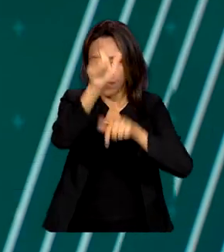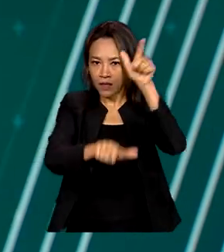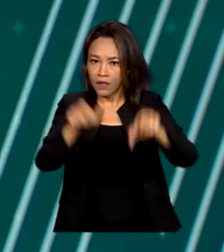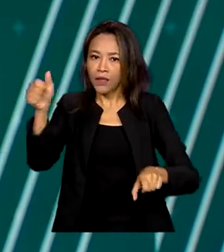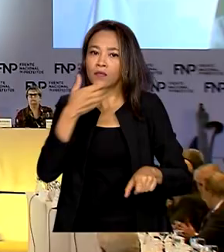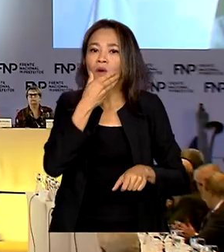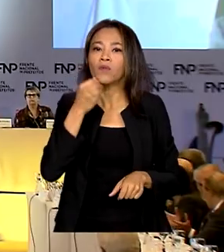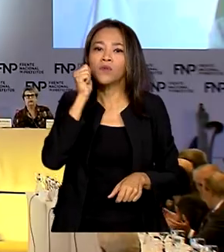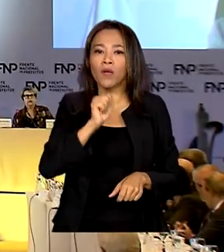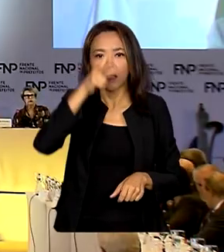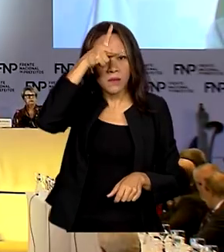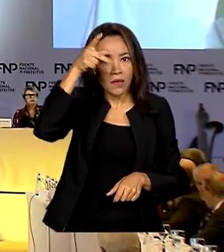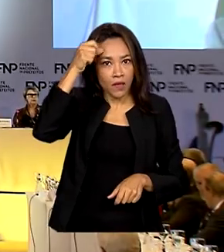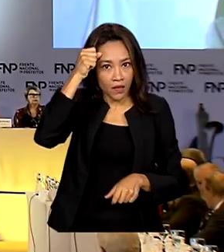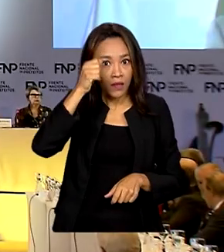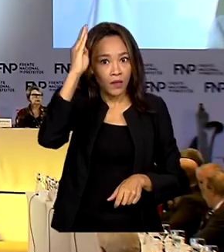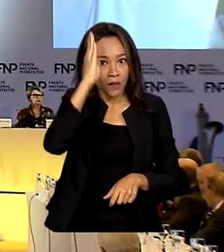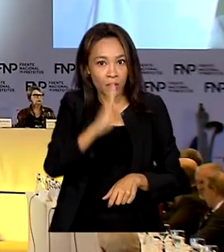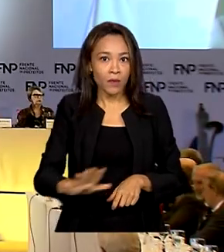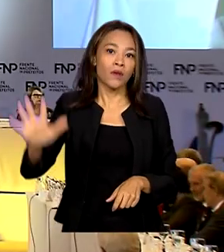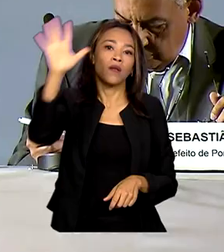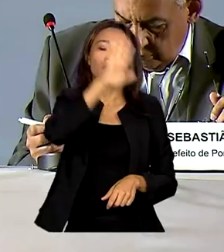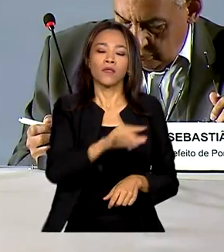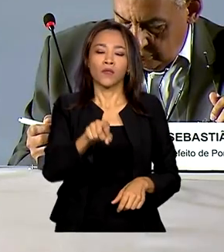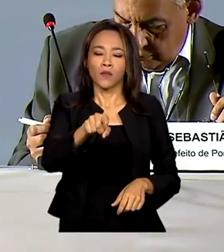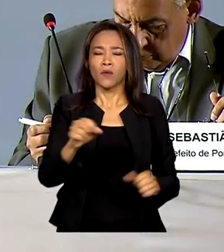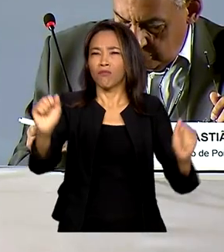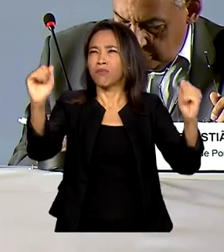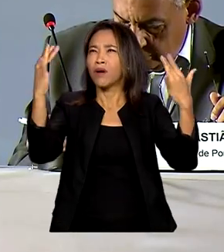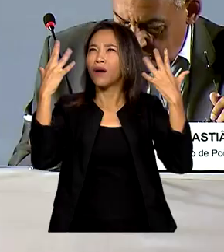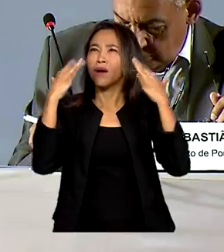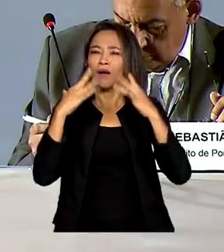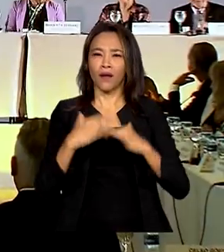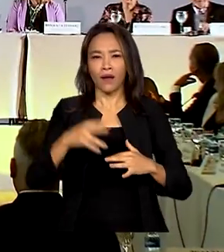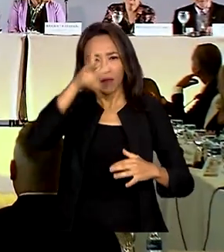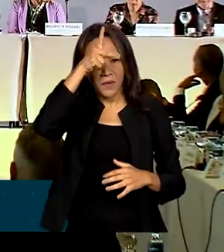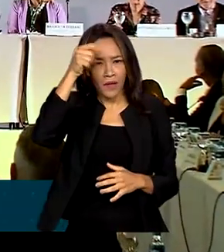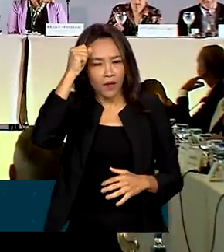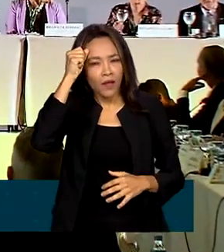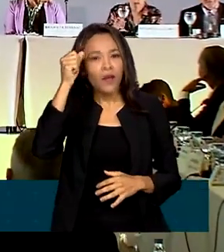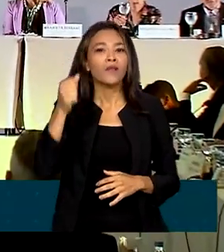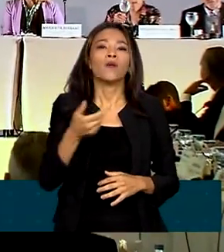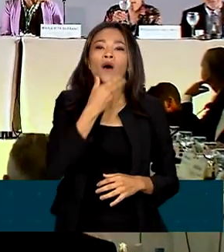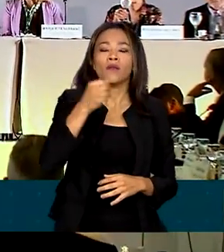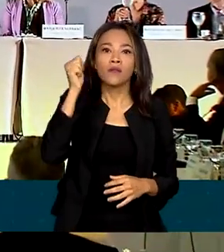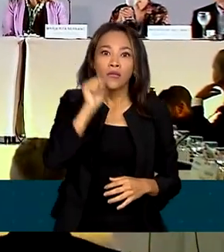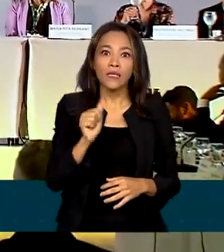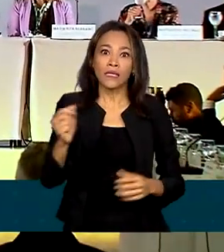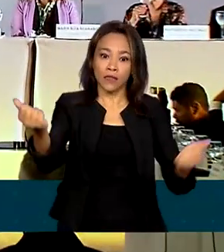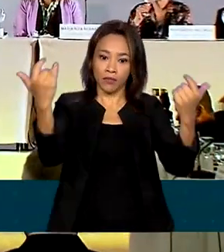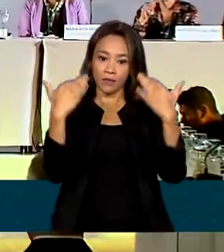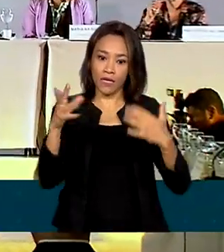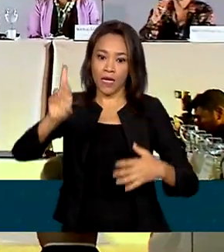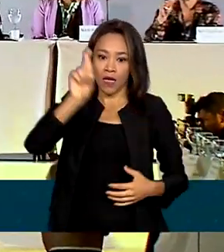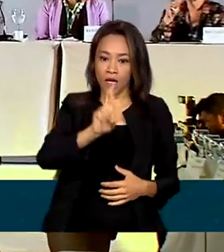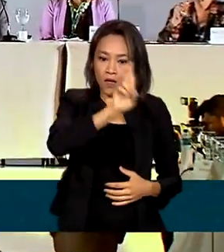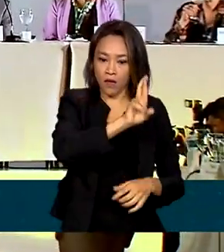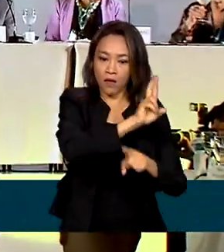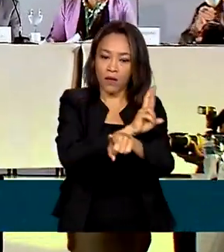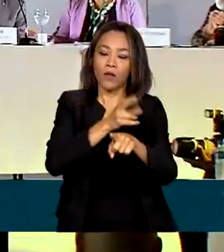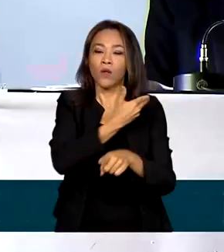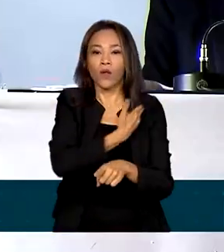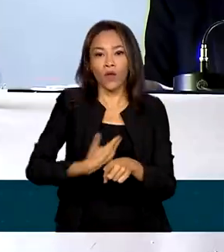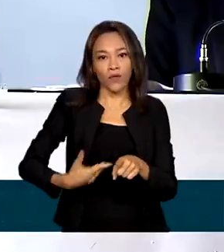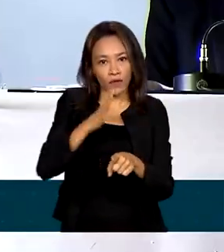de todo o país. Prefeitos de todas as regiões do país e representantes do governo federal debatem em